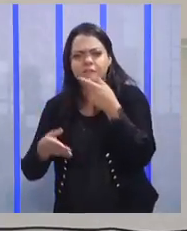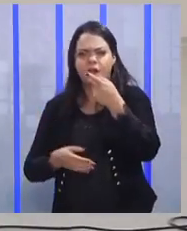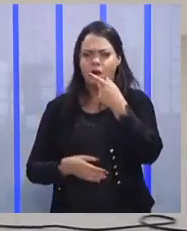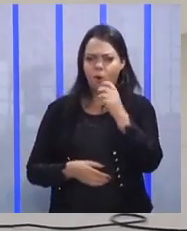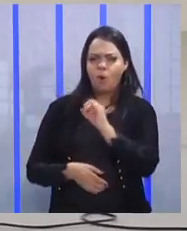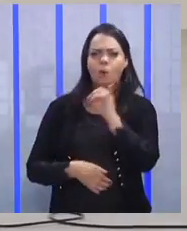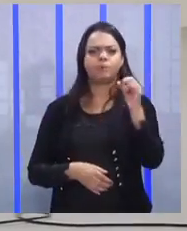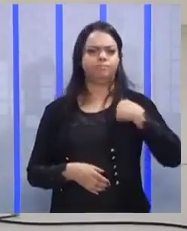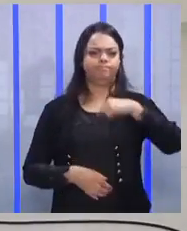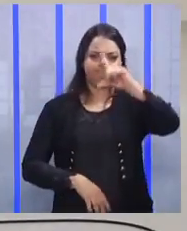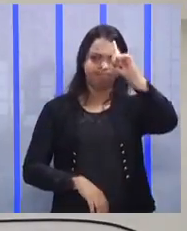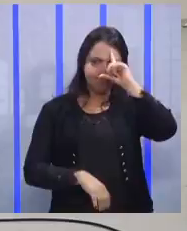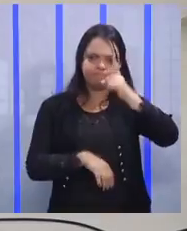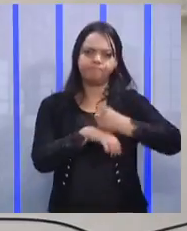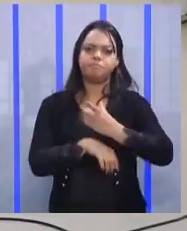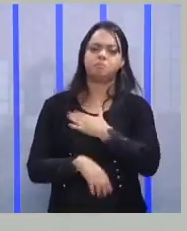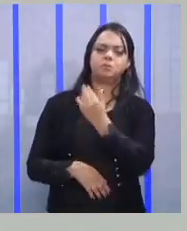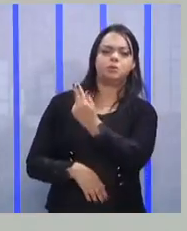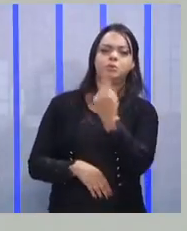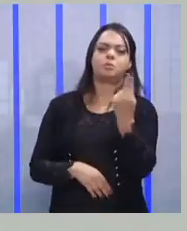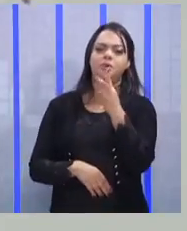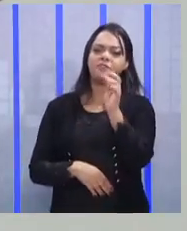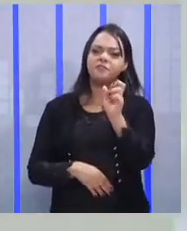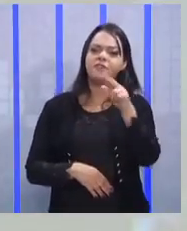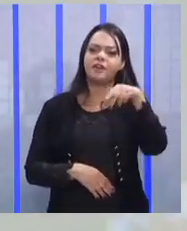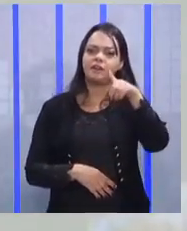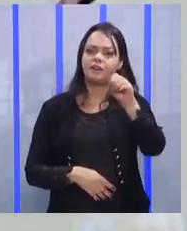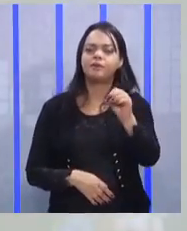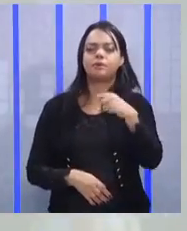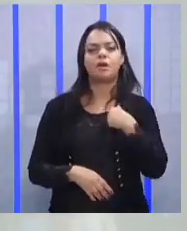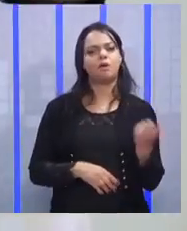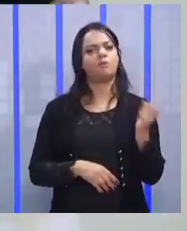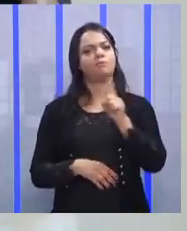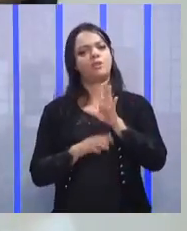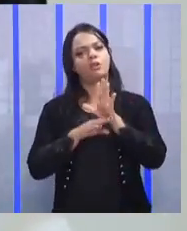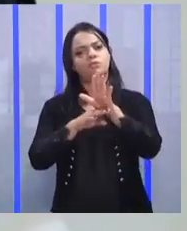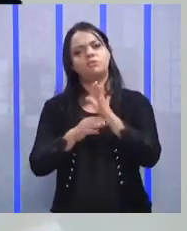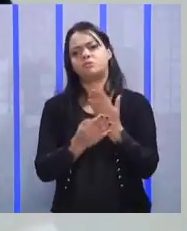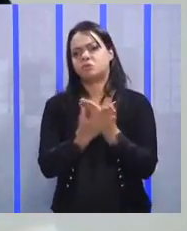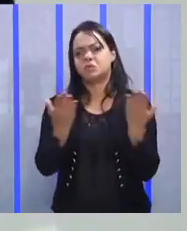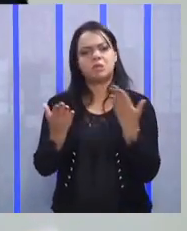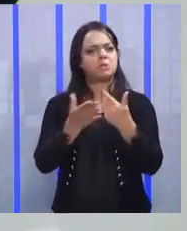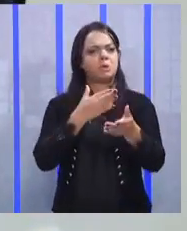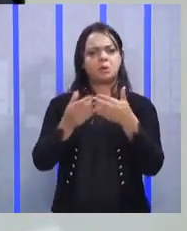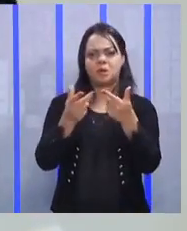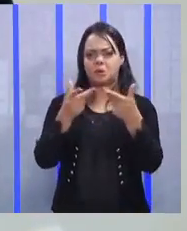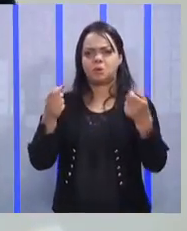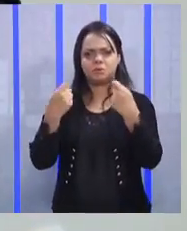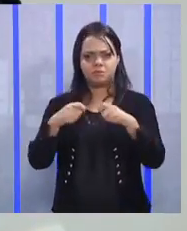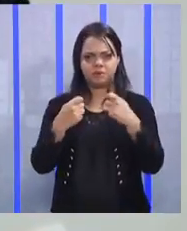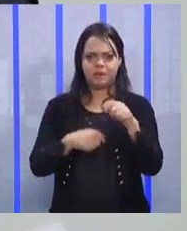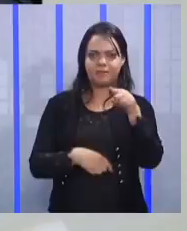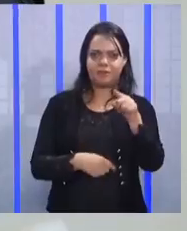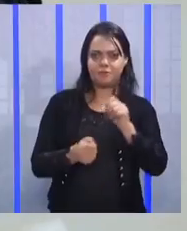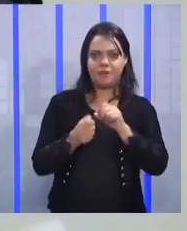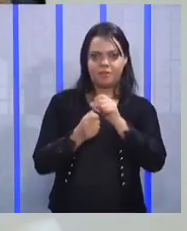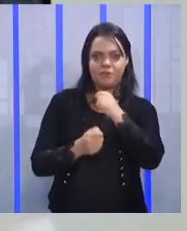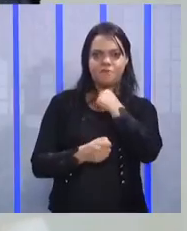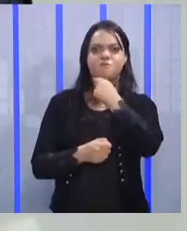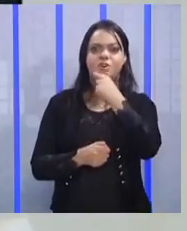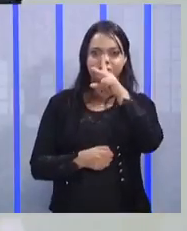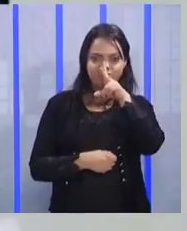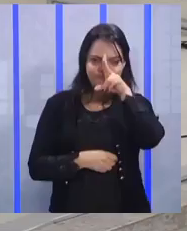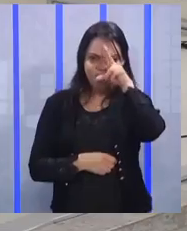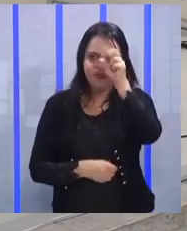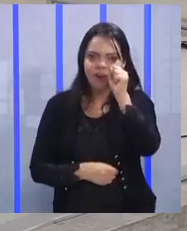eu sou o líder, meu nome é Fernando, e eu estou aqui para ajudar vocês no que for necessário para ser feito. Você até engrossa a voz mesmo. Fala